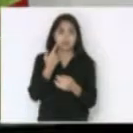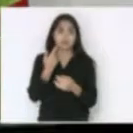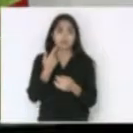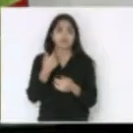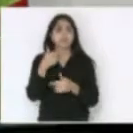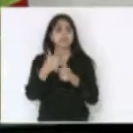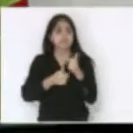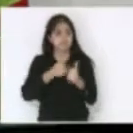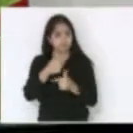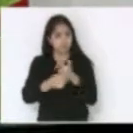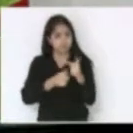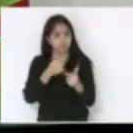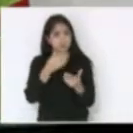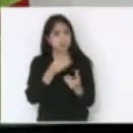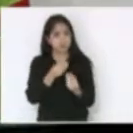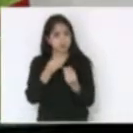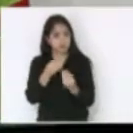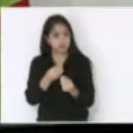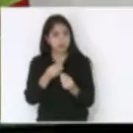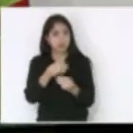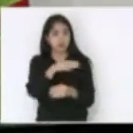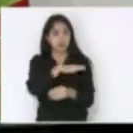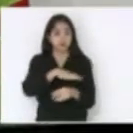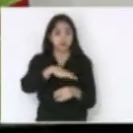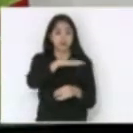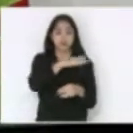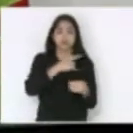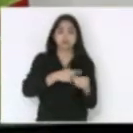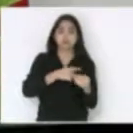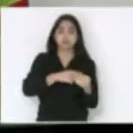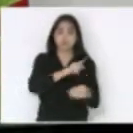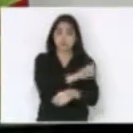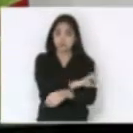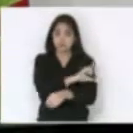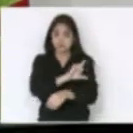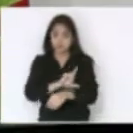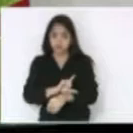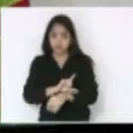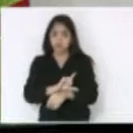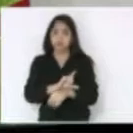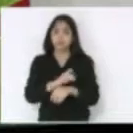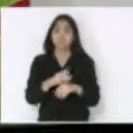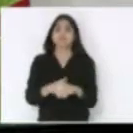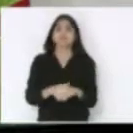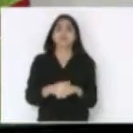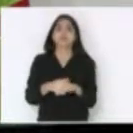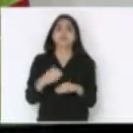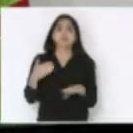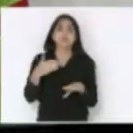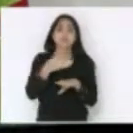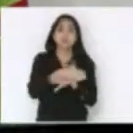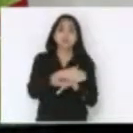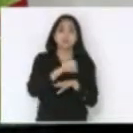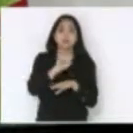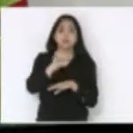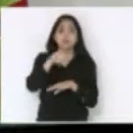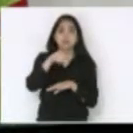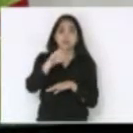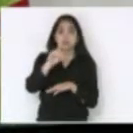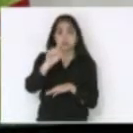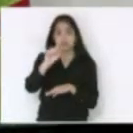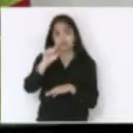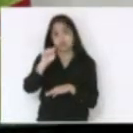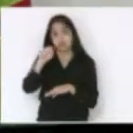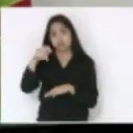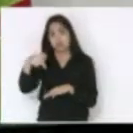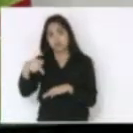intensa na região de Lages onde tivemos no congresso estadual do Sindasp debatendo os